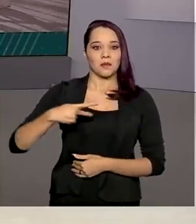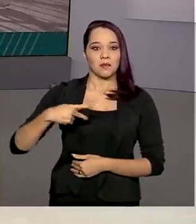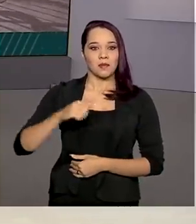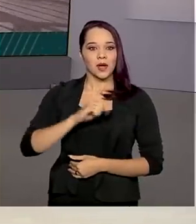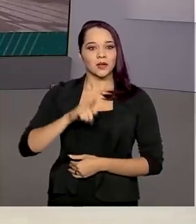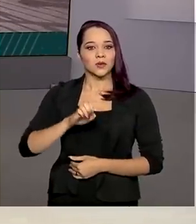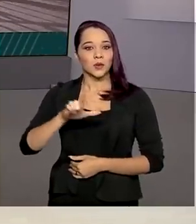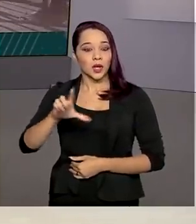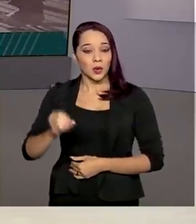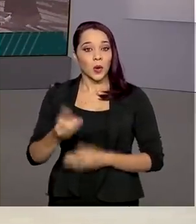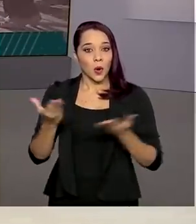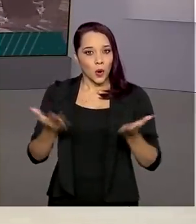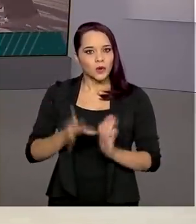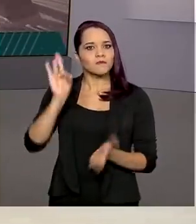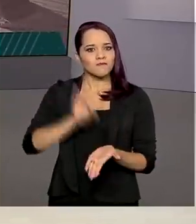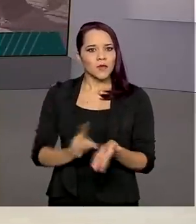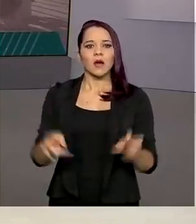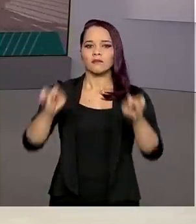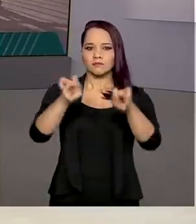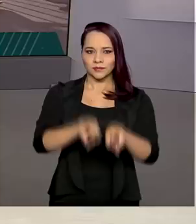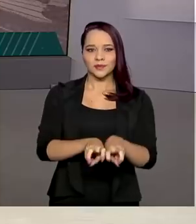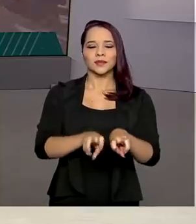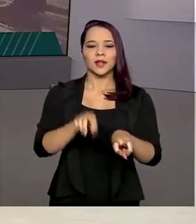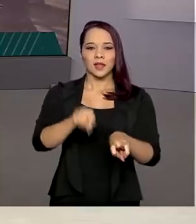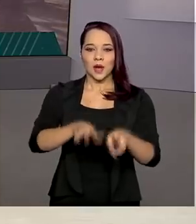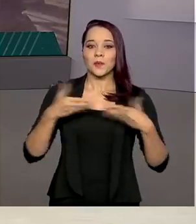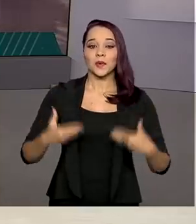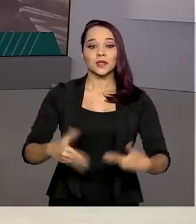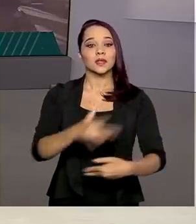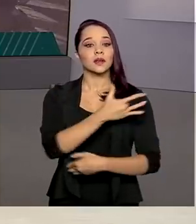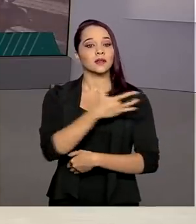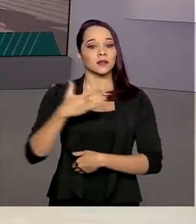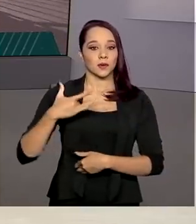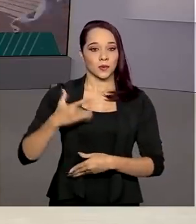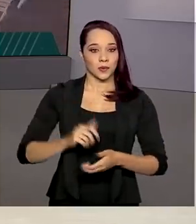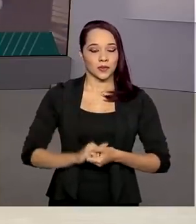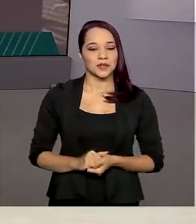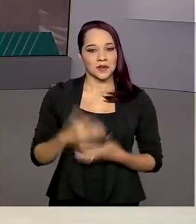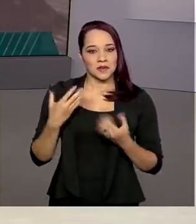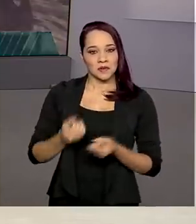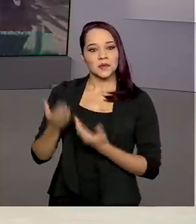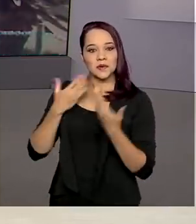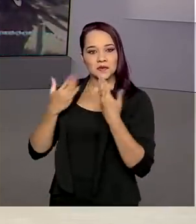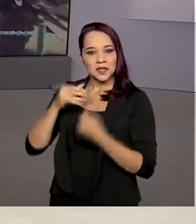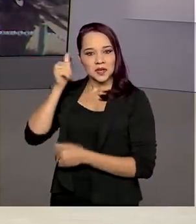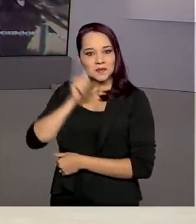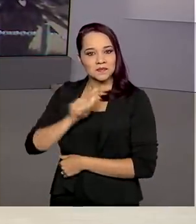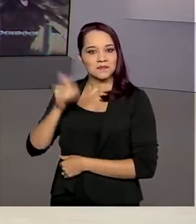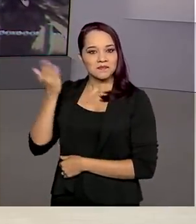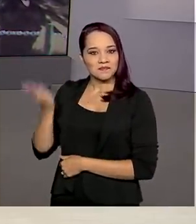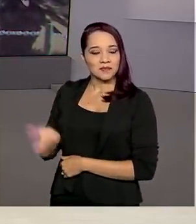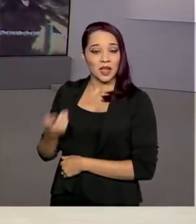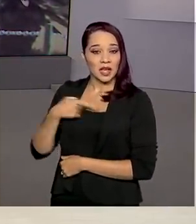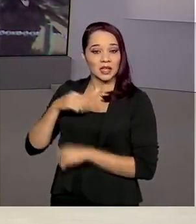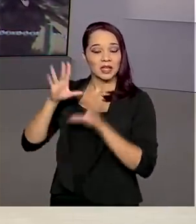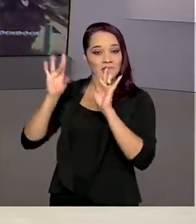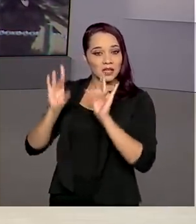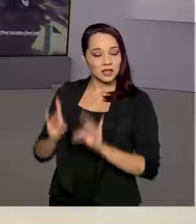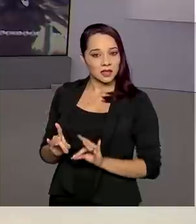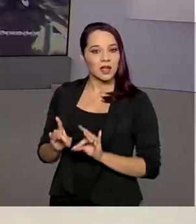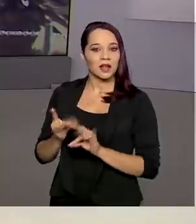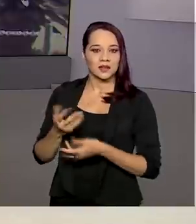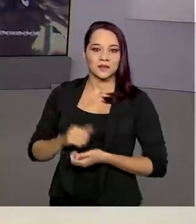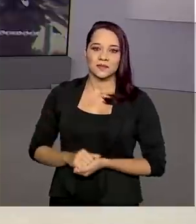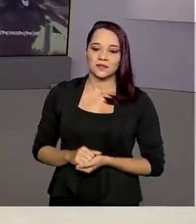assume oficialmente, nesta quarta-feira, o comando do Ministério da Saúde. Vamos conversar então com Selma Dias. Ela traz ao vivo os